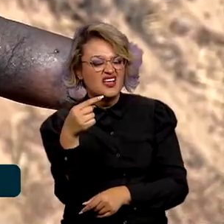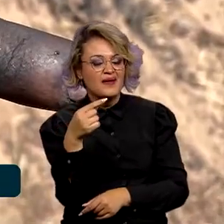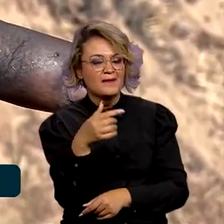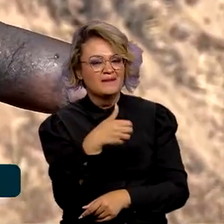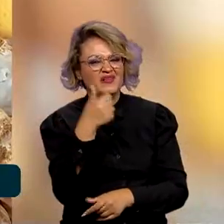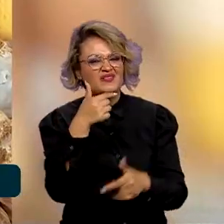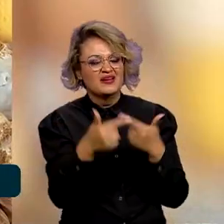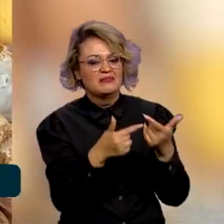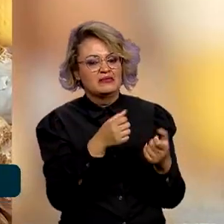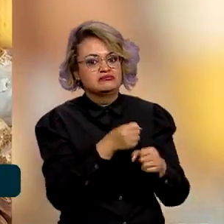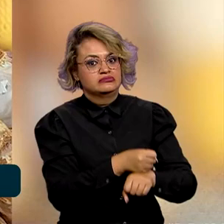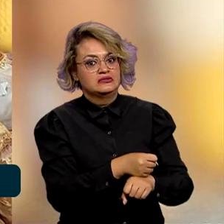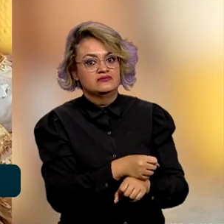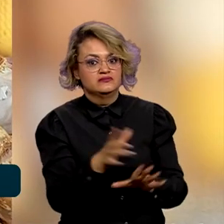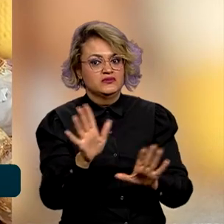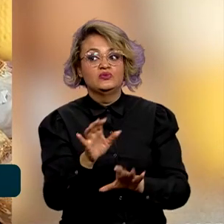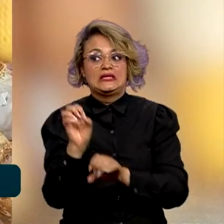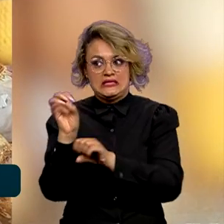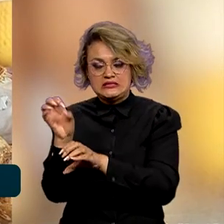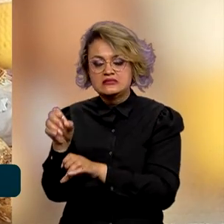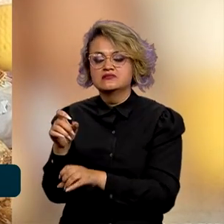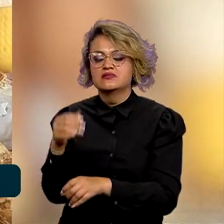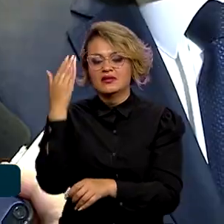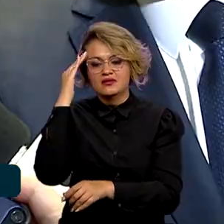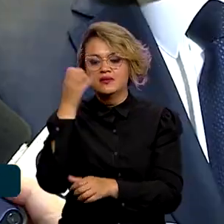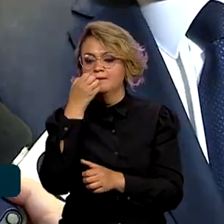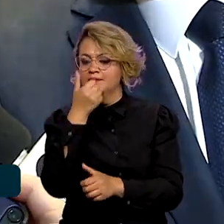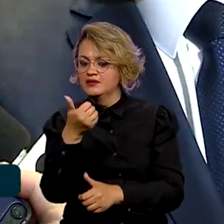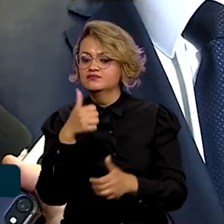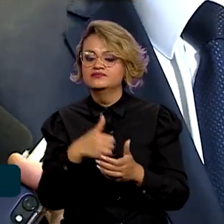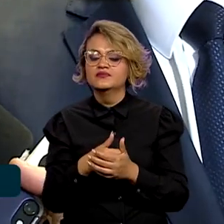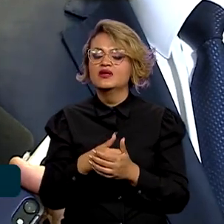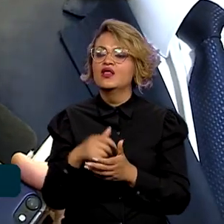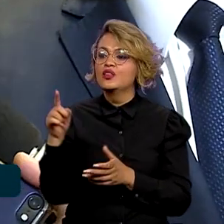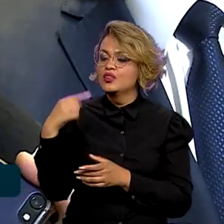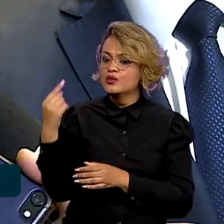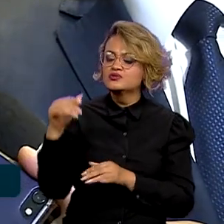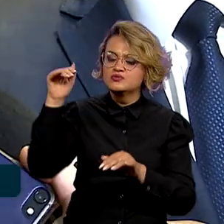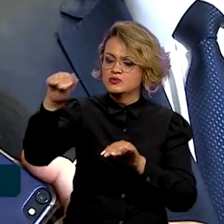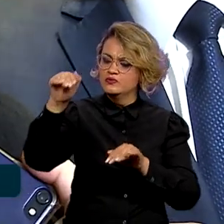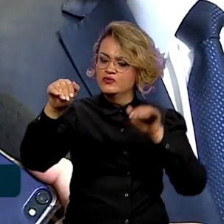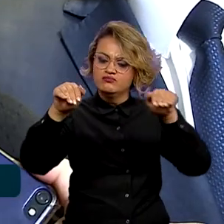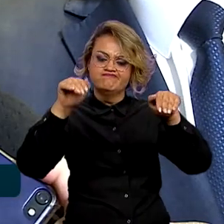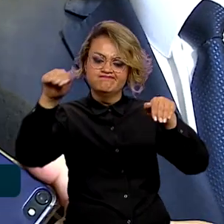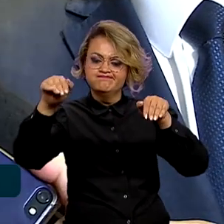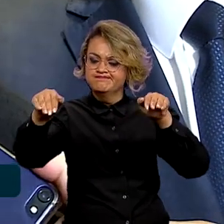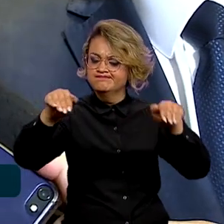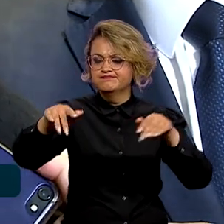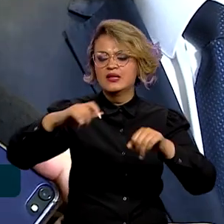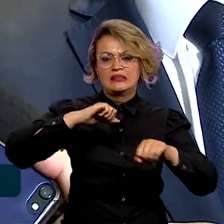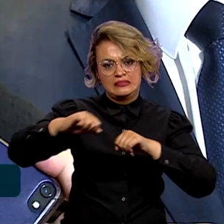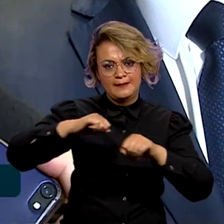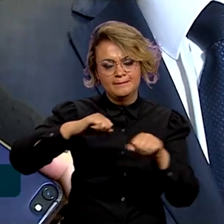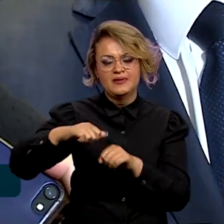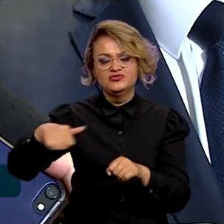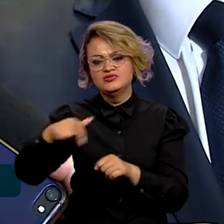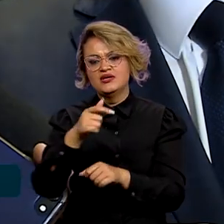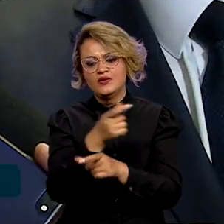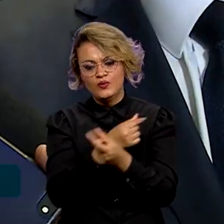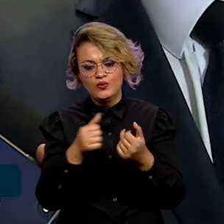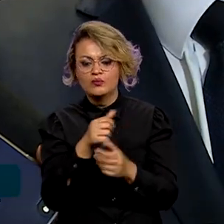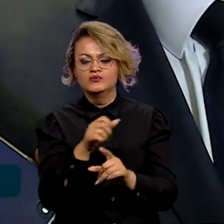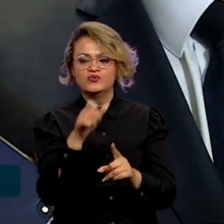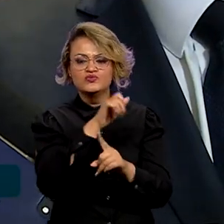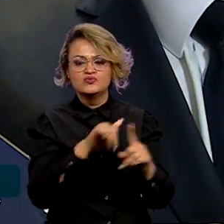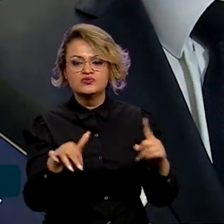vítimas do trabalho análogo à escravidão. Estamos provocando debate com os entes econômicos e